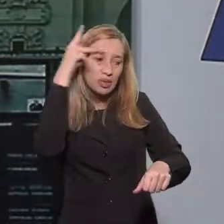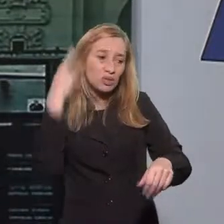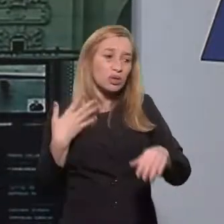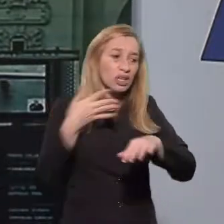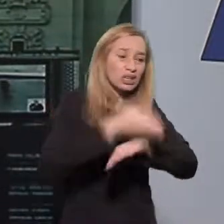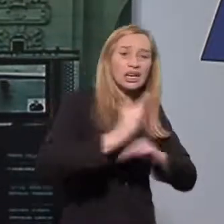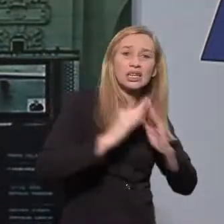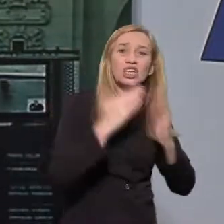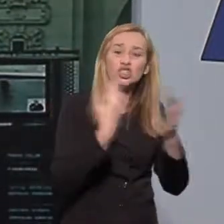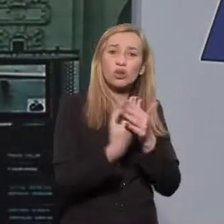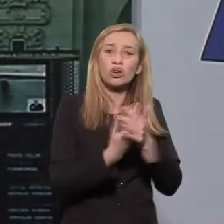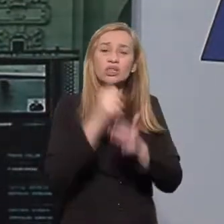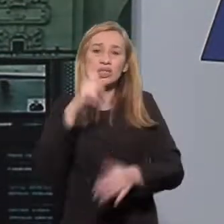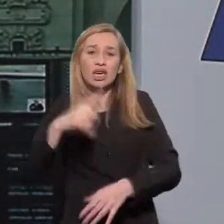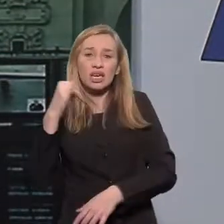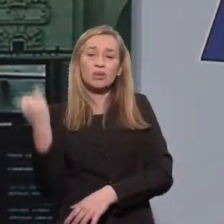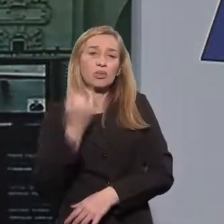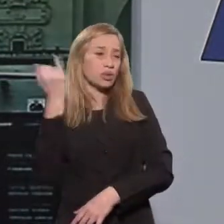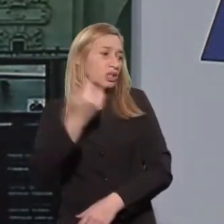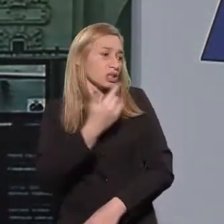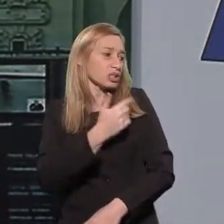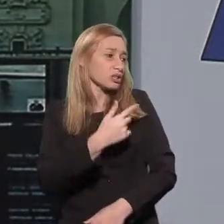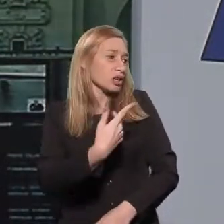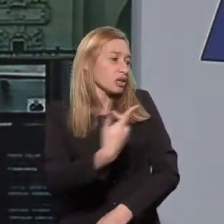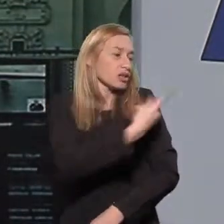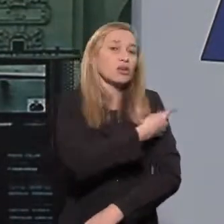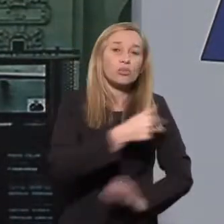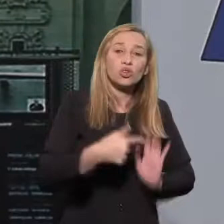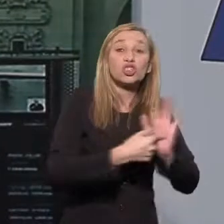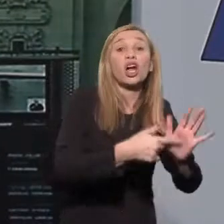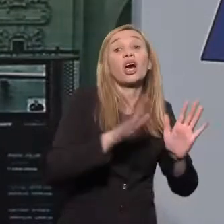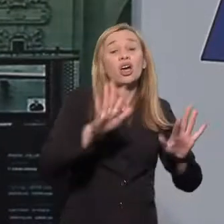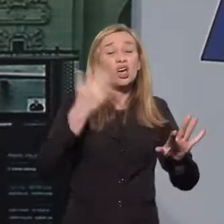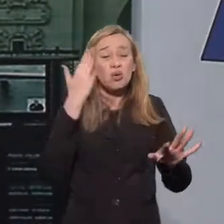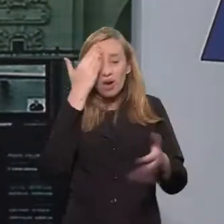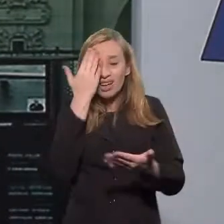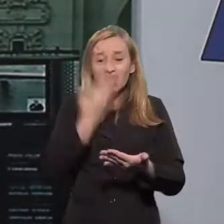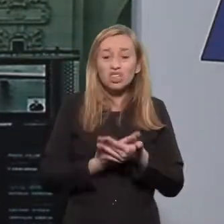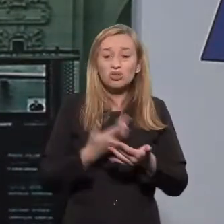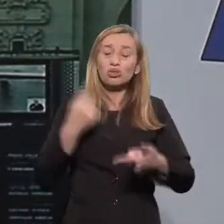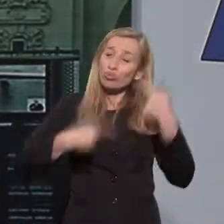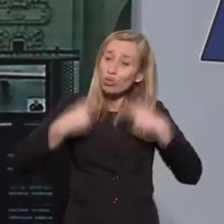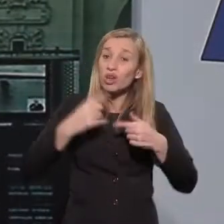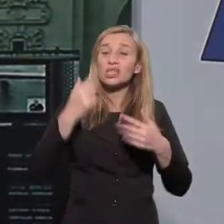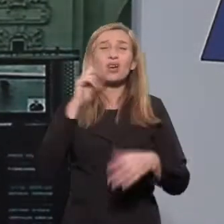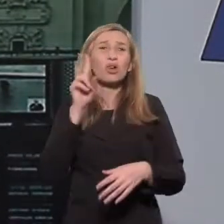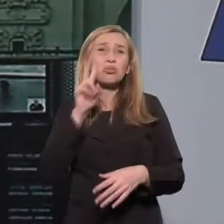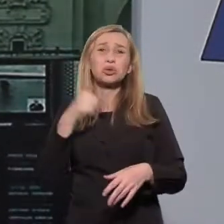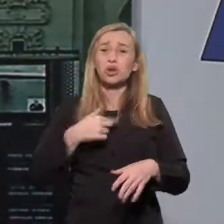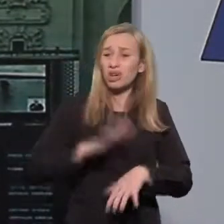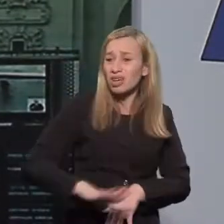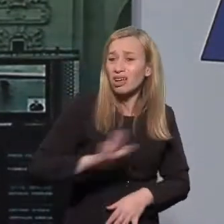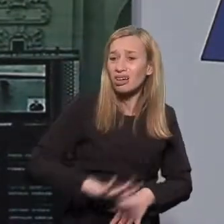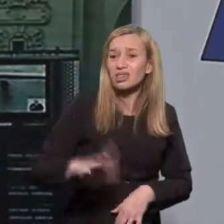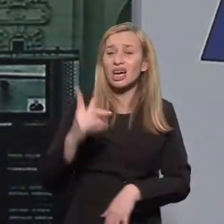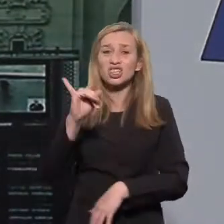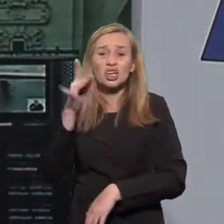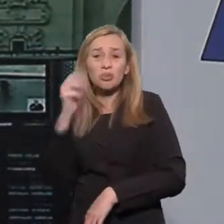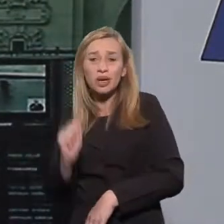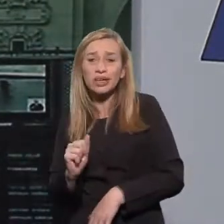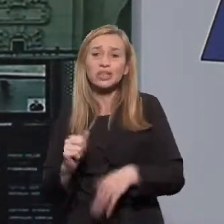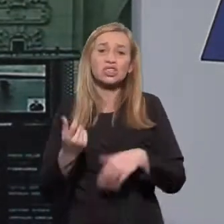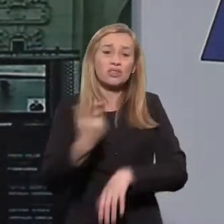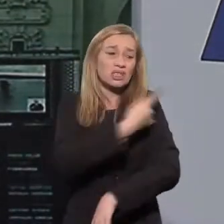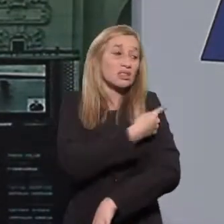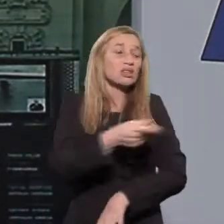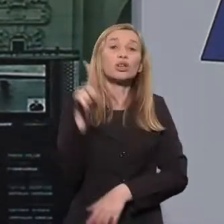problemas. Eu acho sempre que o primeiro passo é o passo do diálogo, da conscientização. Eu me lembro, quando eu era criança, as